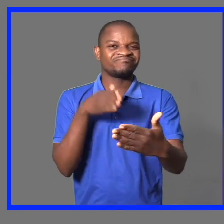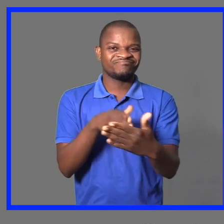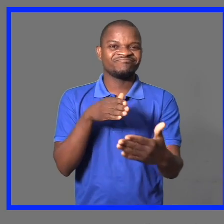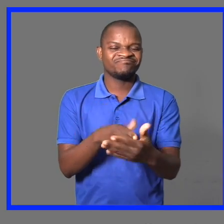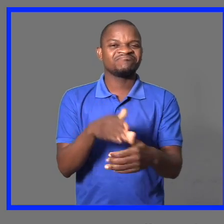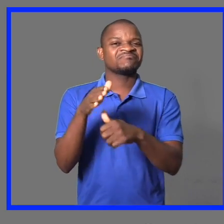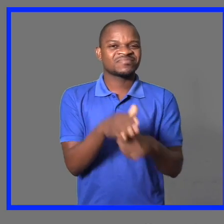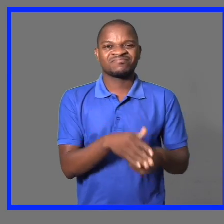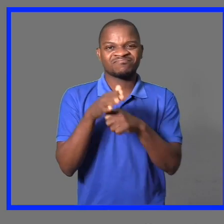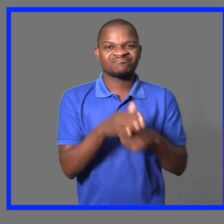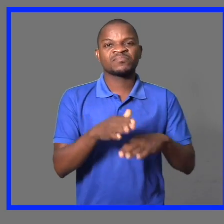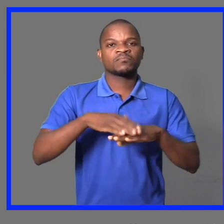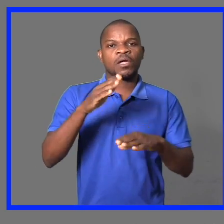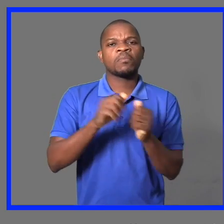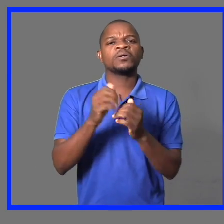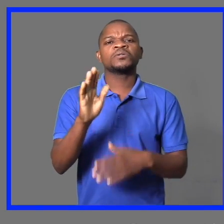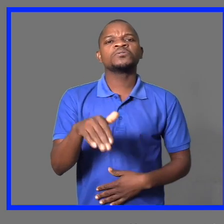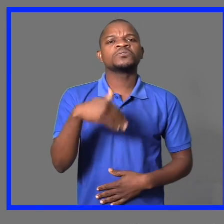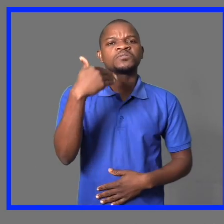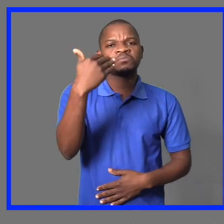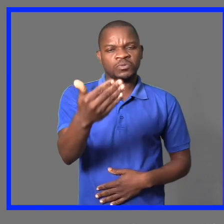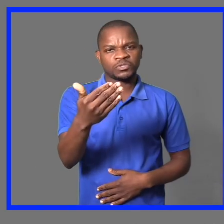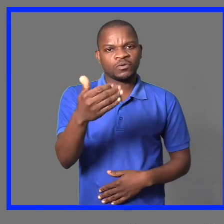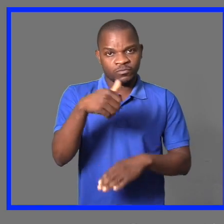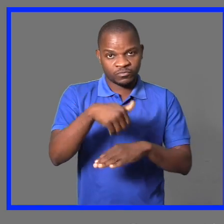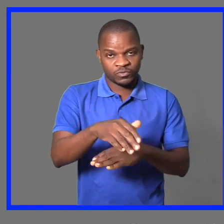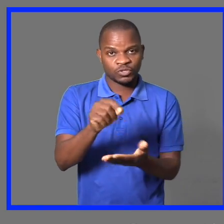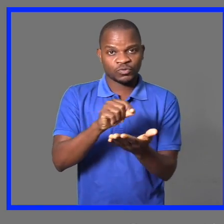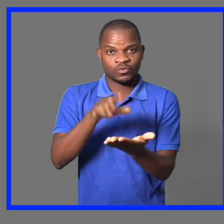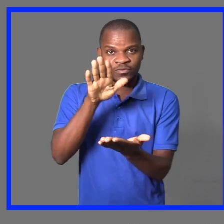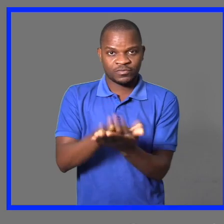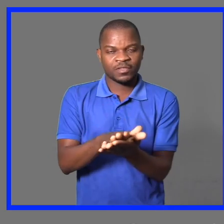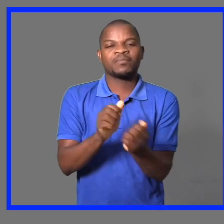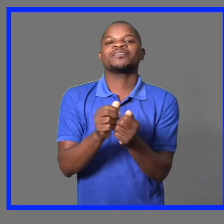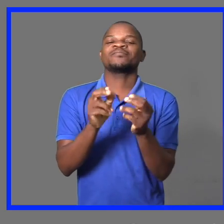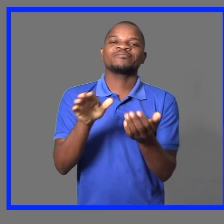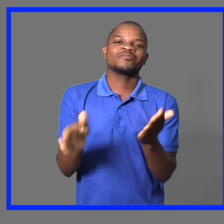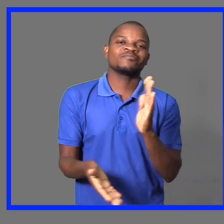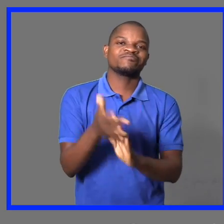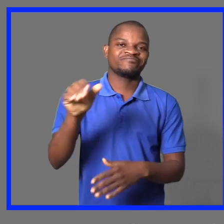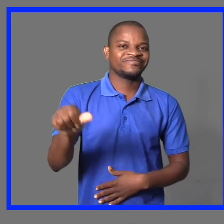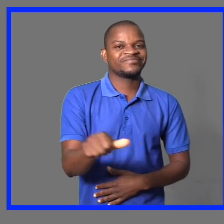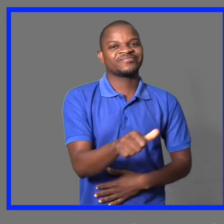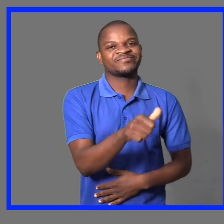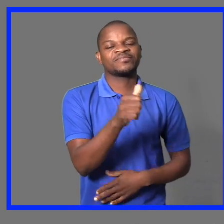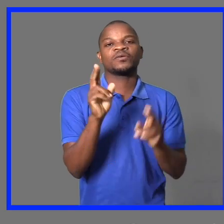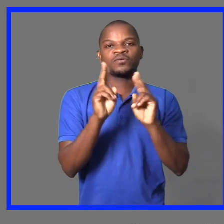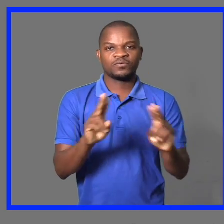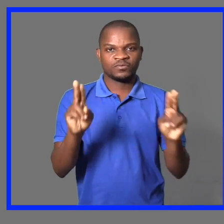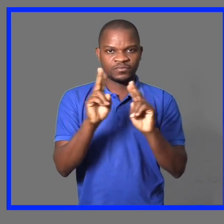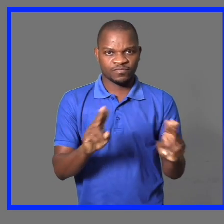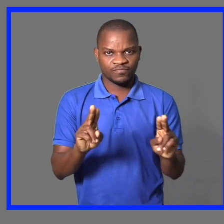sim, teve uma escola, mas depois, como de primeira, até a próxima professora, e aí, tudo normal, né?